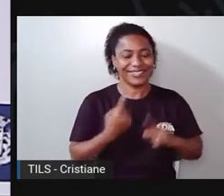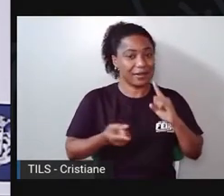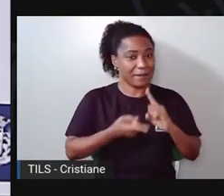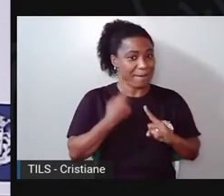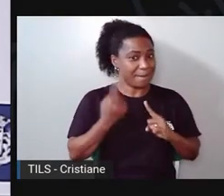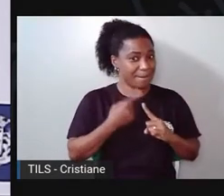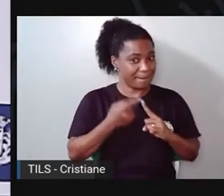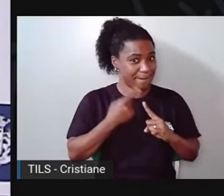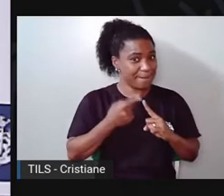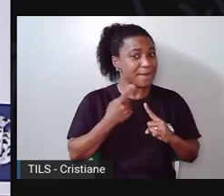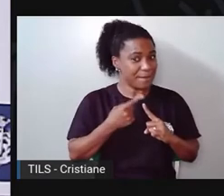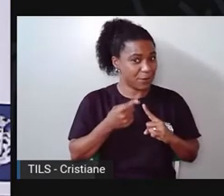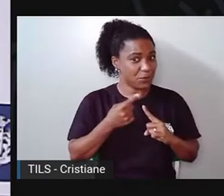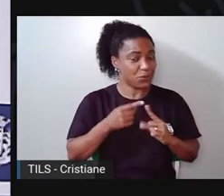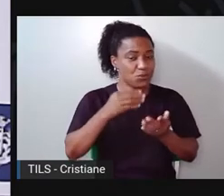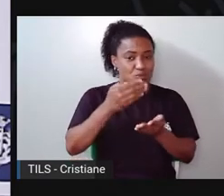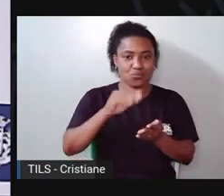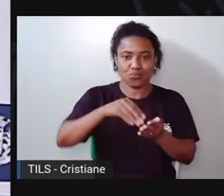a colher.